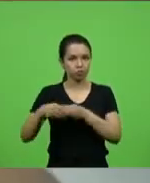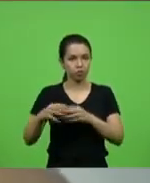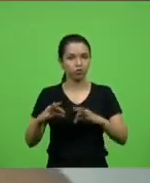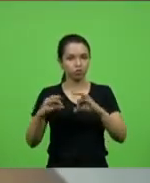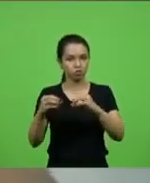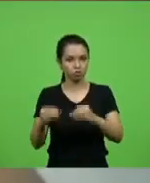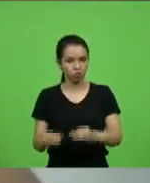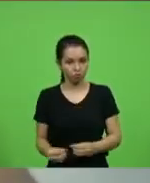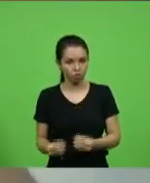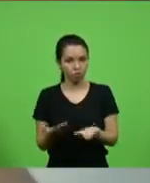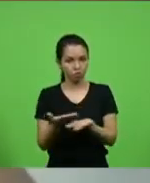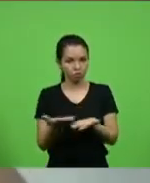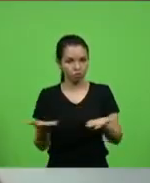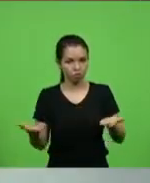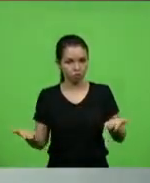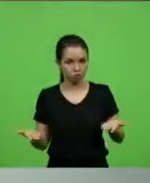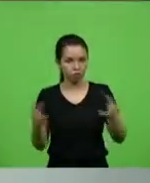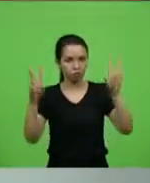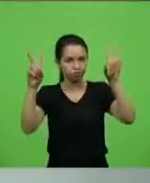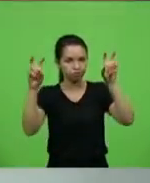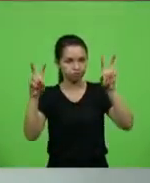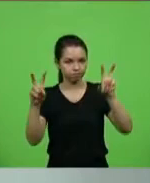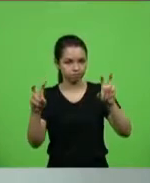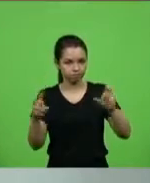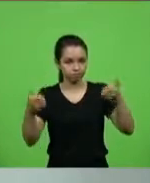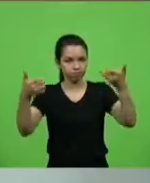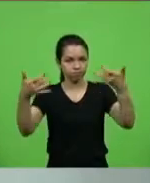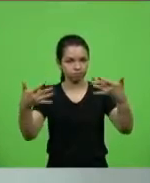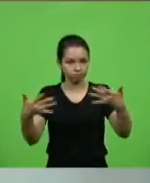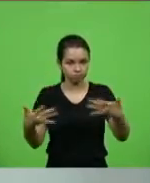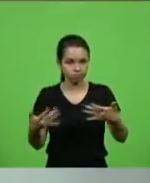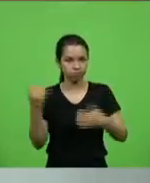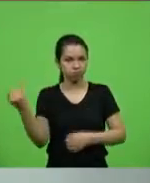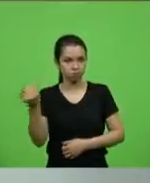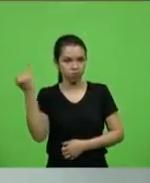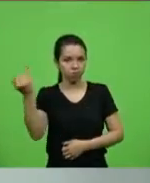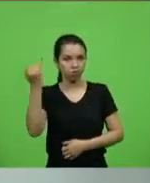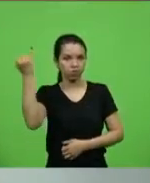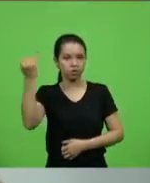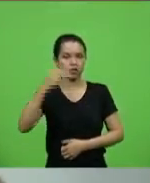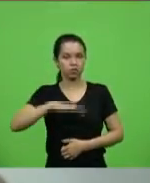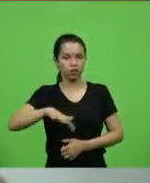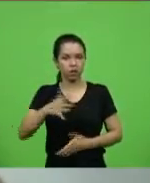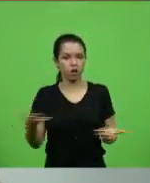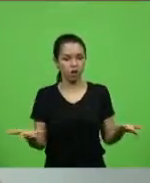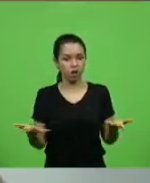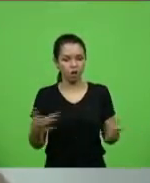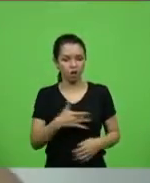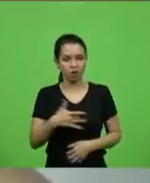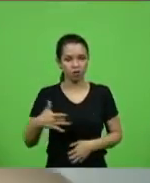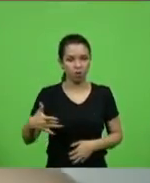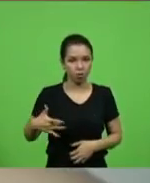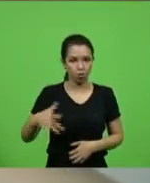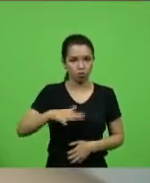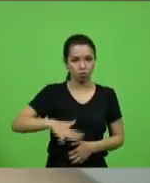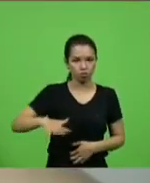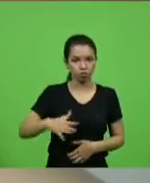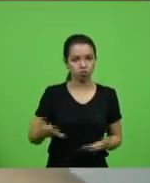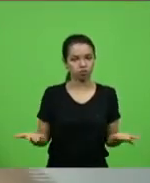que têm levantado, arguído essas questões tão importantes sobre a nossa condição sanitária hoje, no que